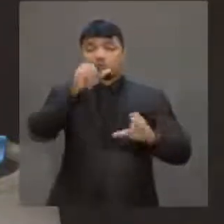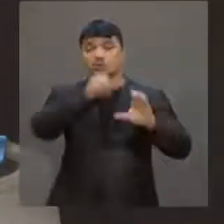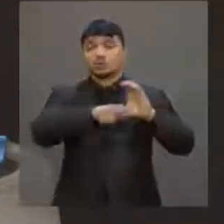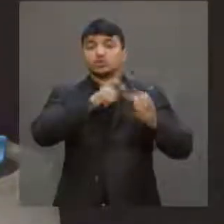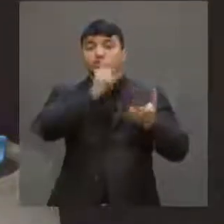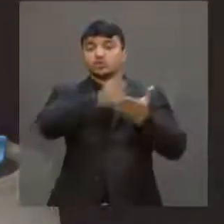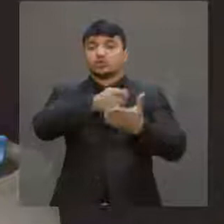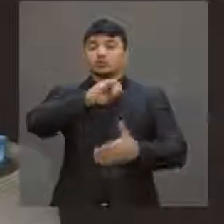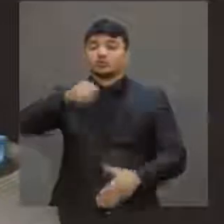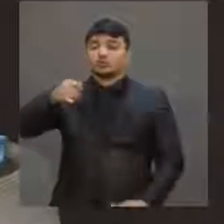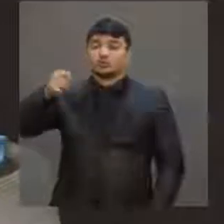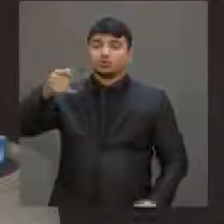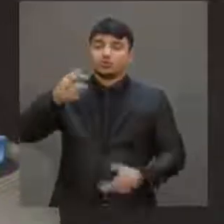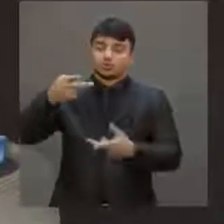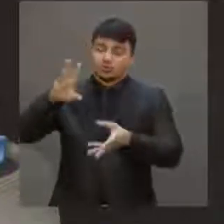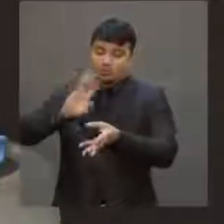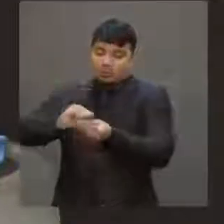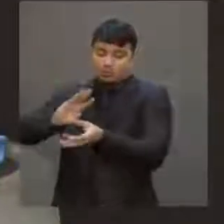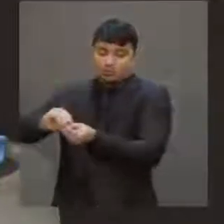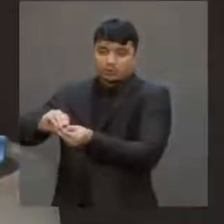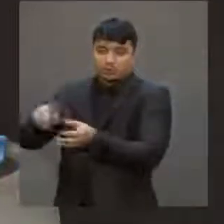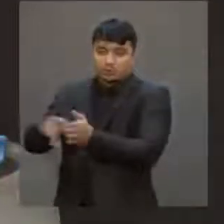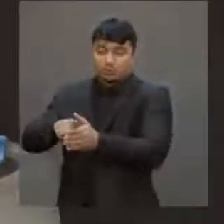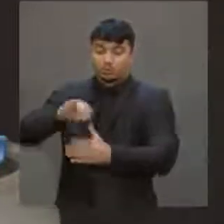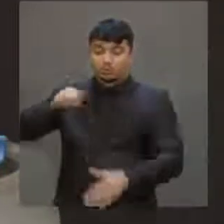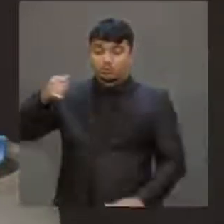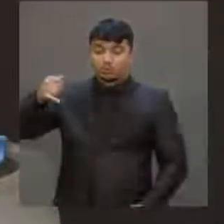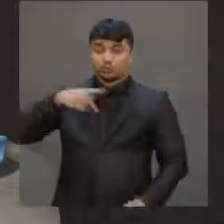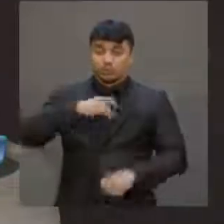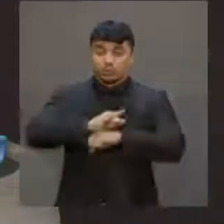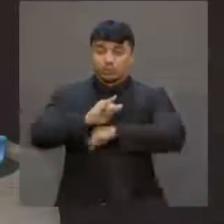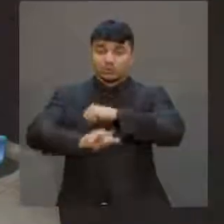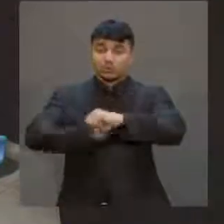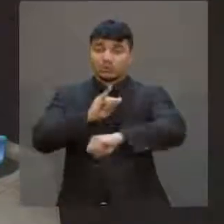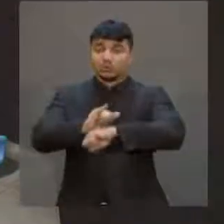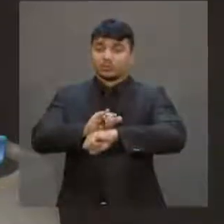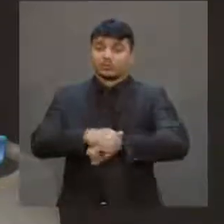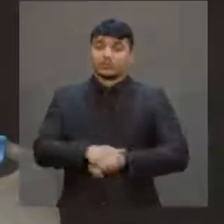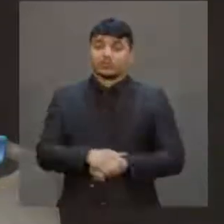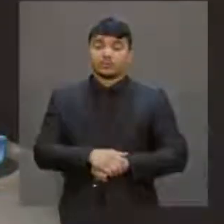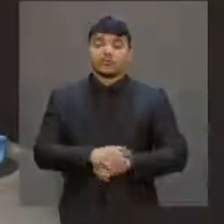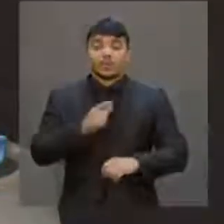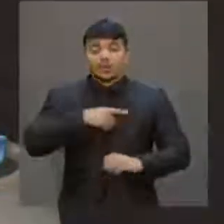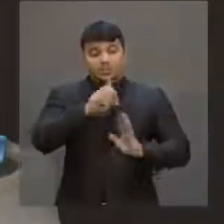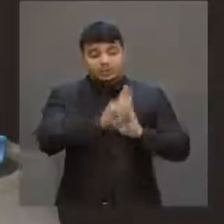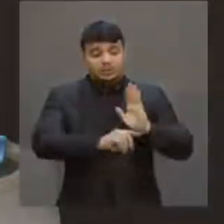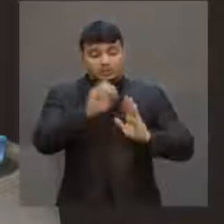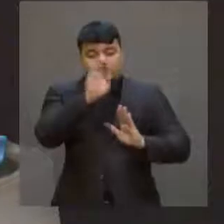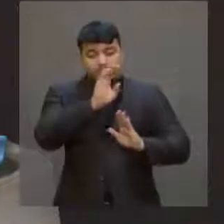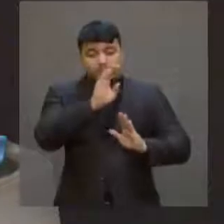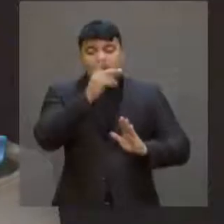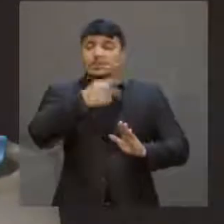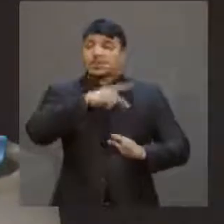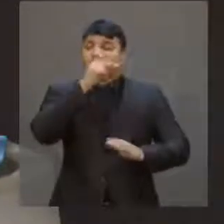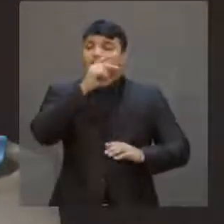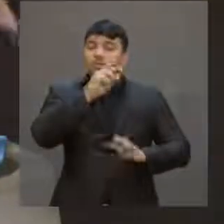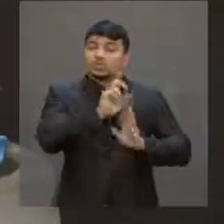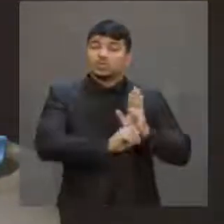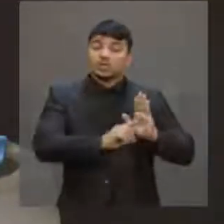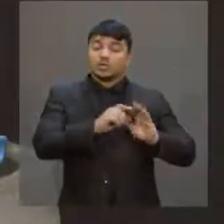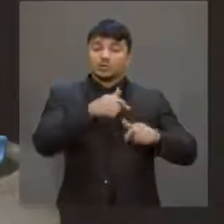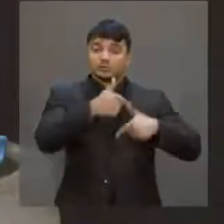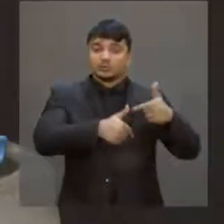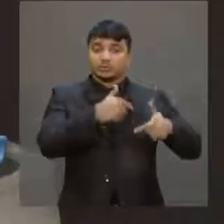de juro, de amortização. Enquanto estavam se cortando os direitos dos trabalhadores, a banca financeira estava levando R 1